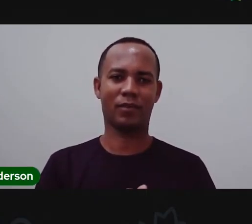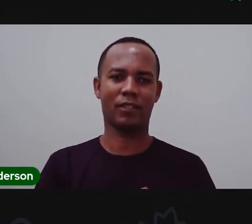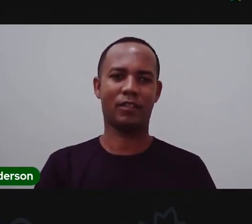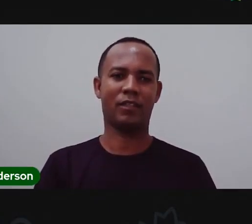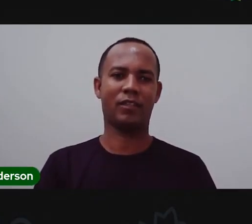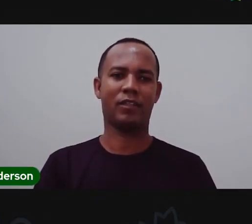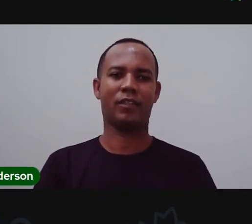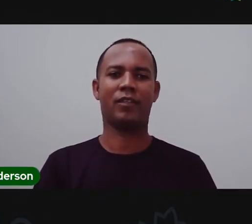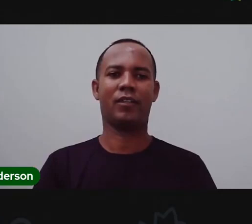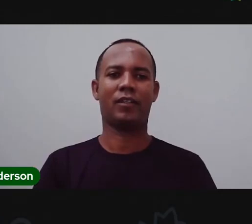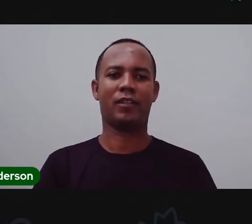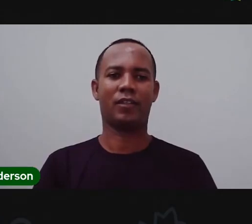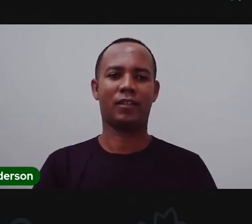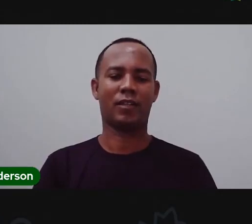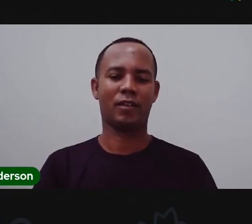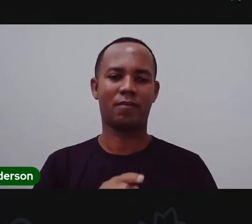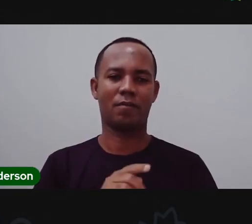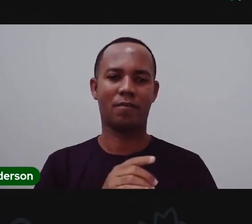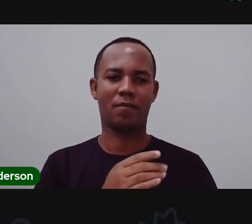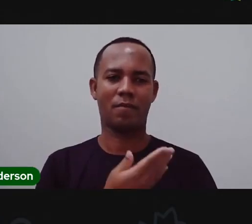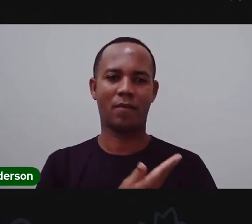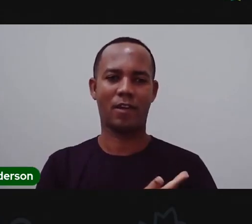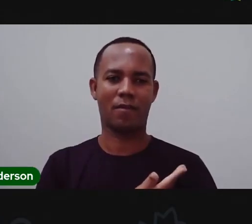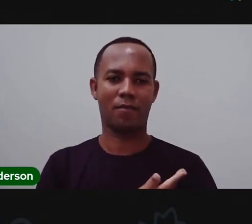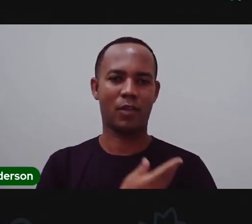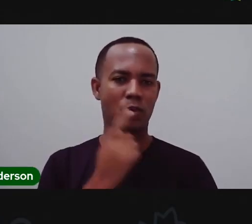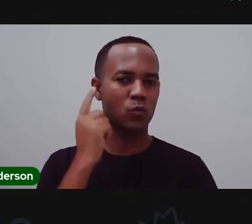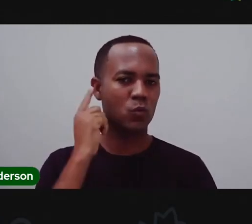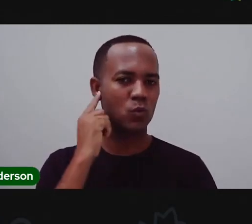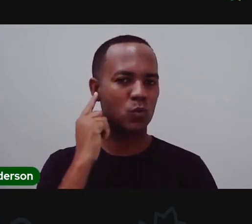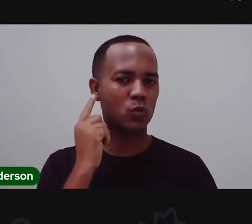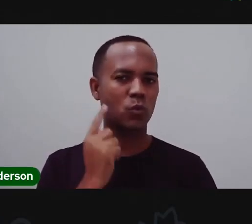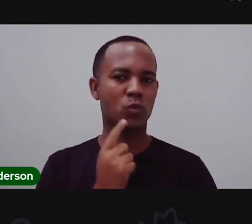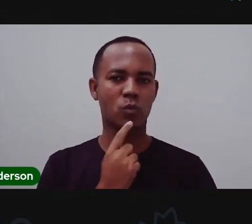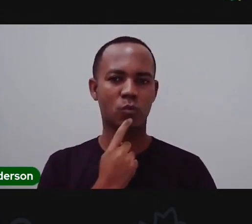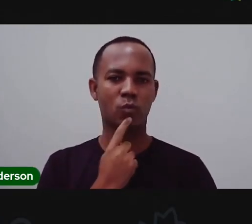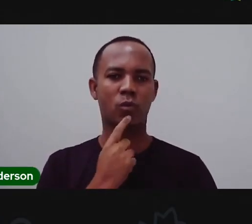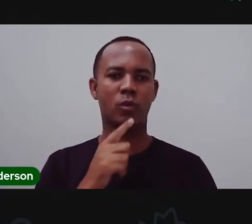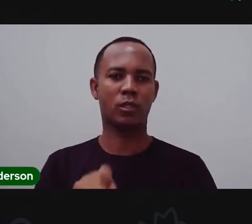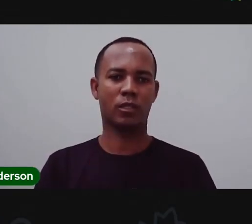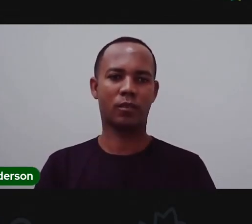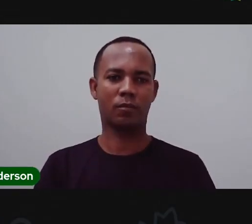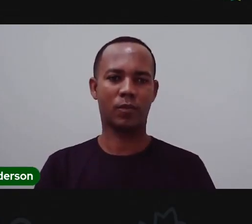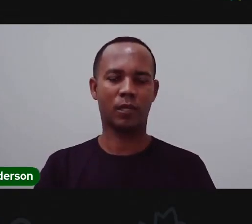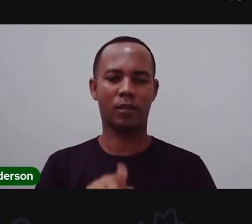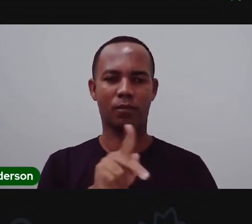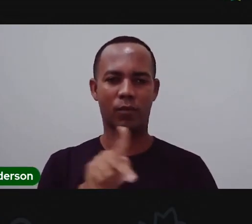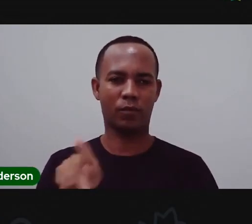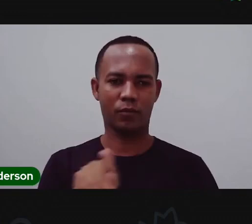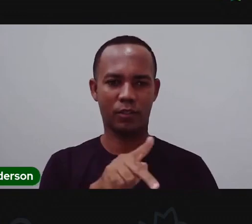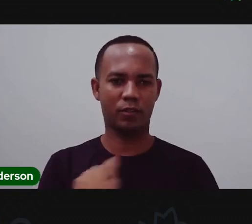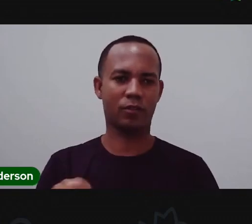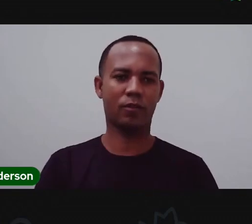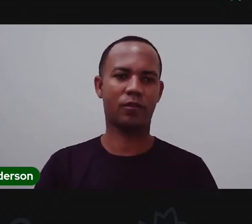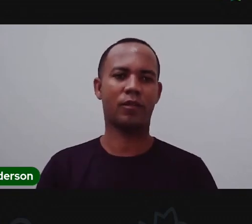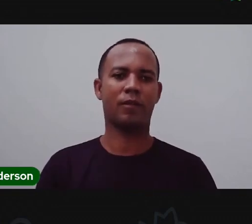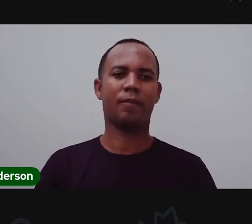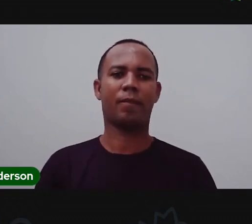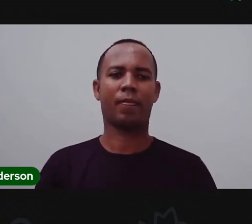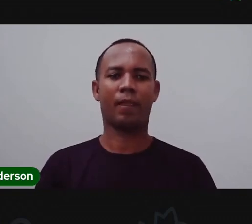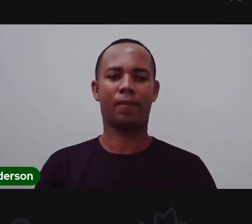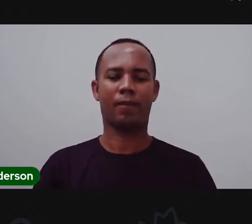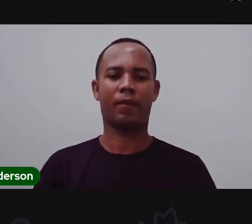nossos amigos, os alunos da rede que são surdos e por isso que a Pró-Maria começa a aula fazendo oi,